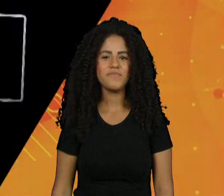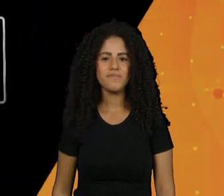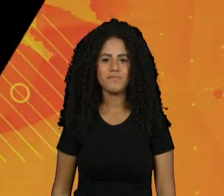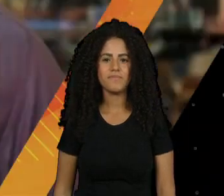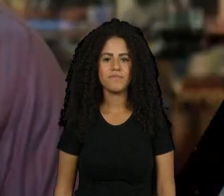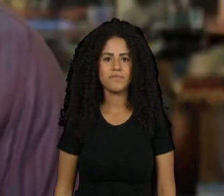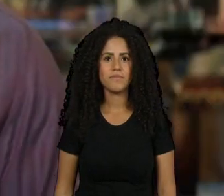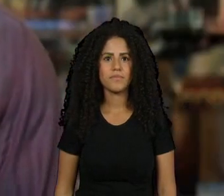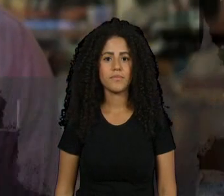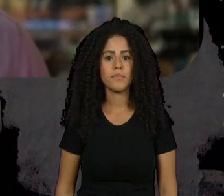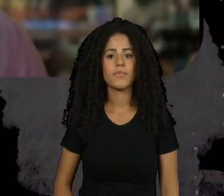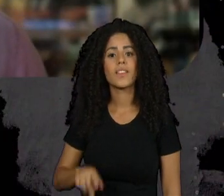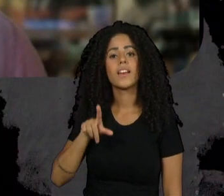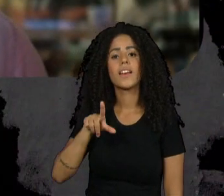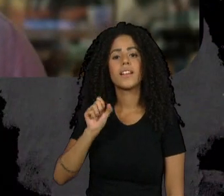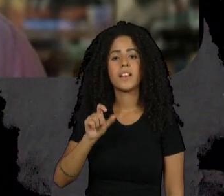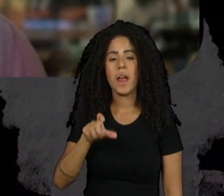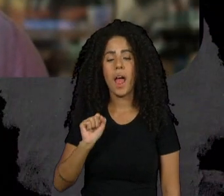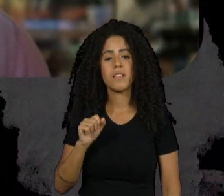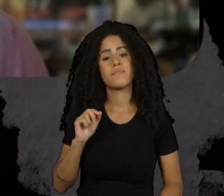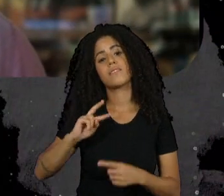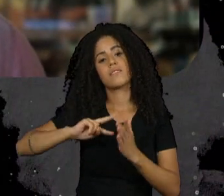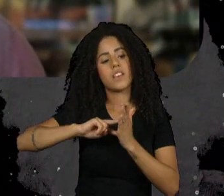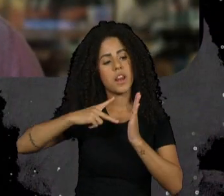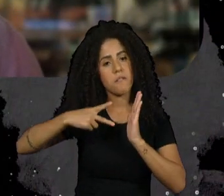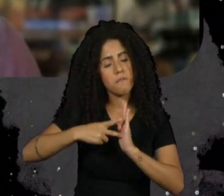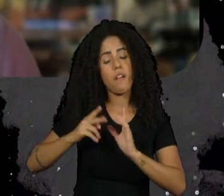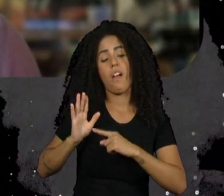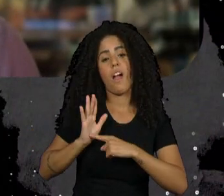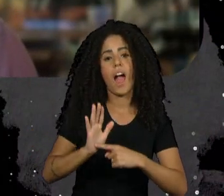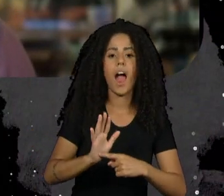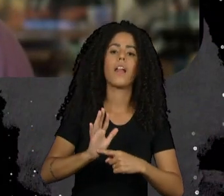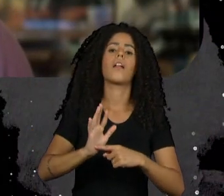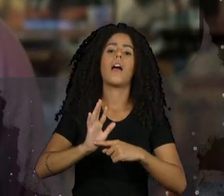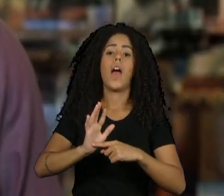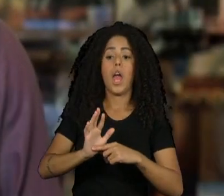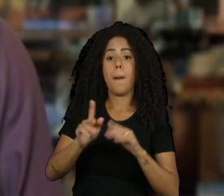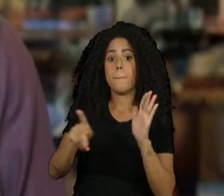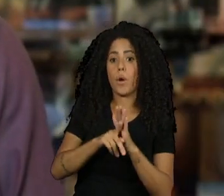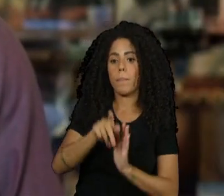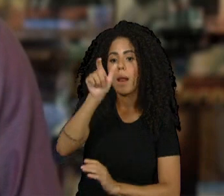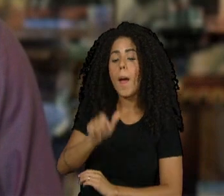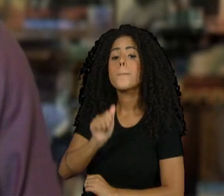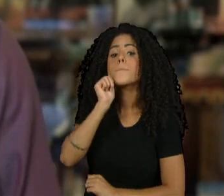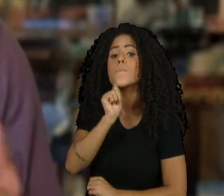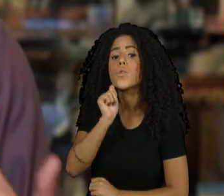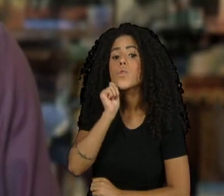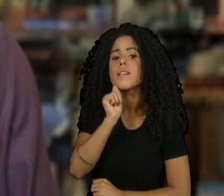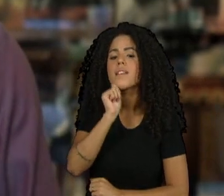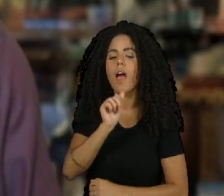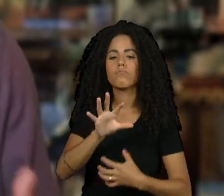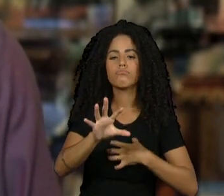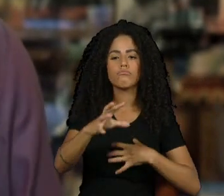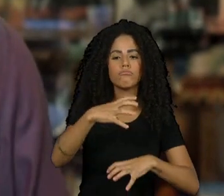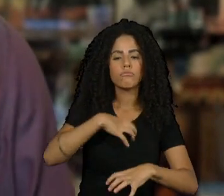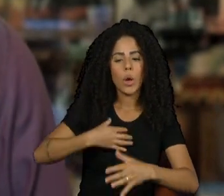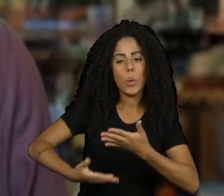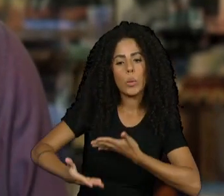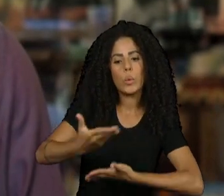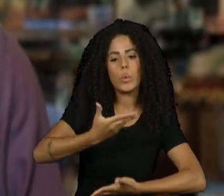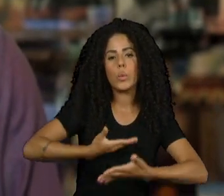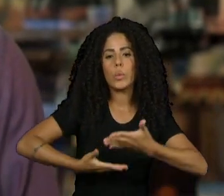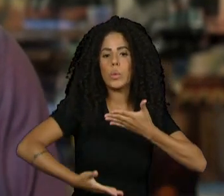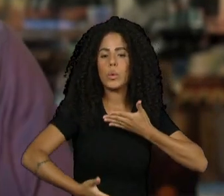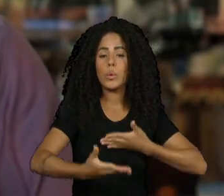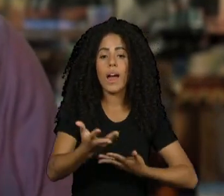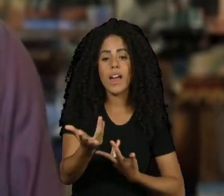Lésbica, justamente, diz respeito às mulheres que sentem afeto, dirigem seu